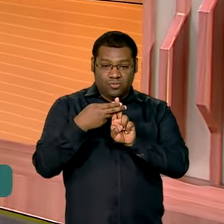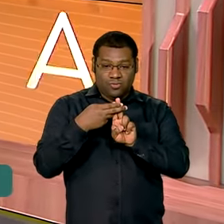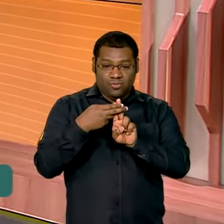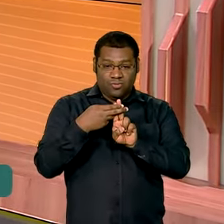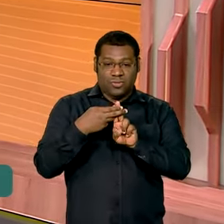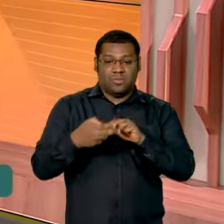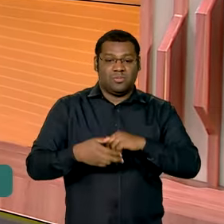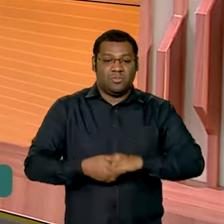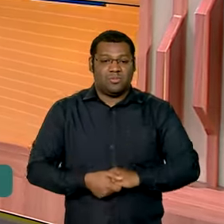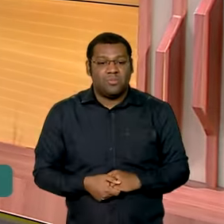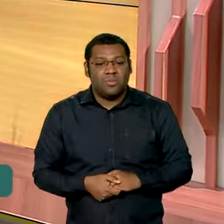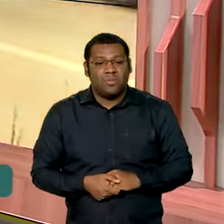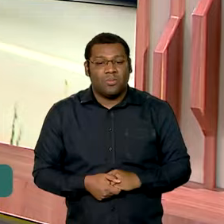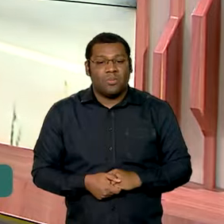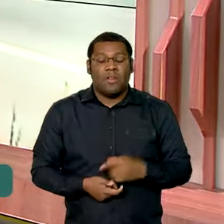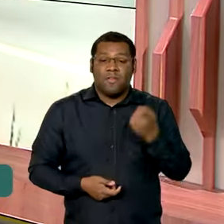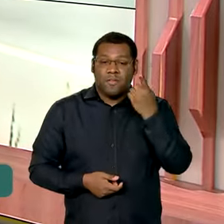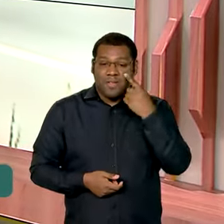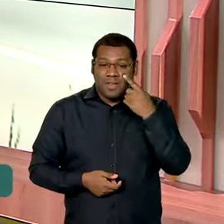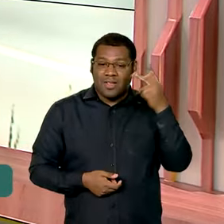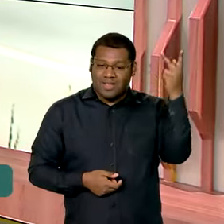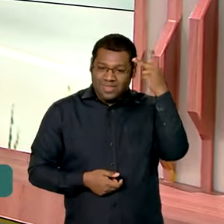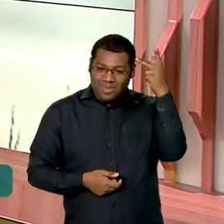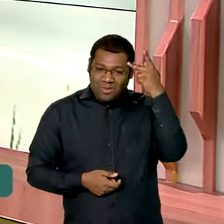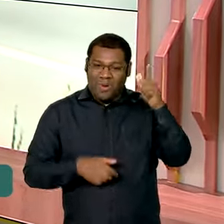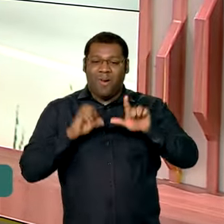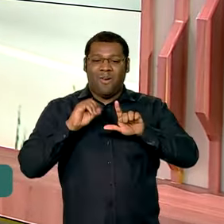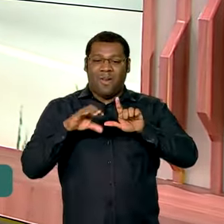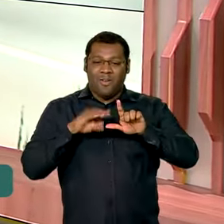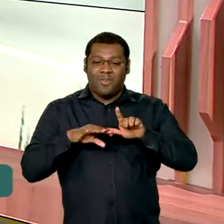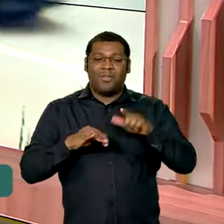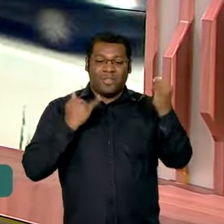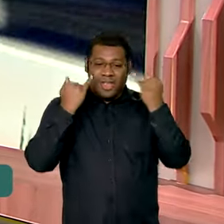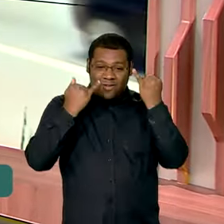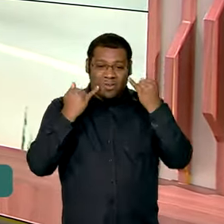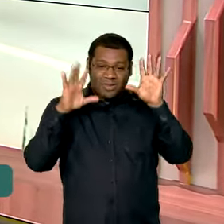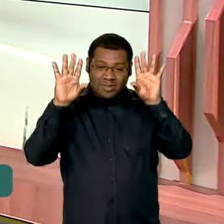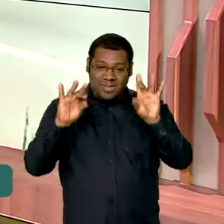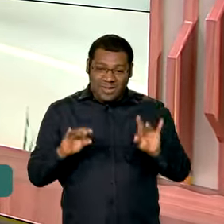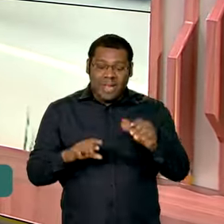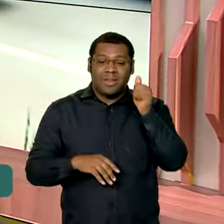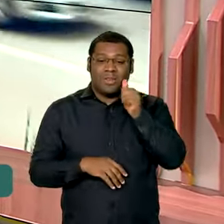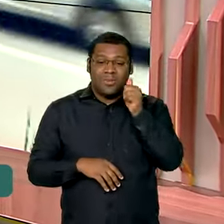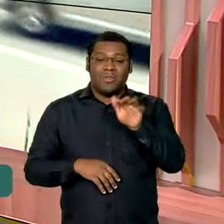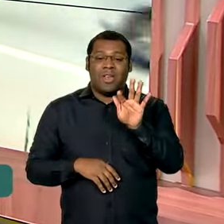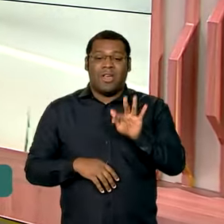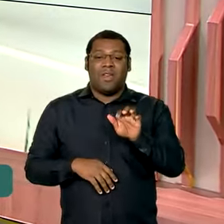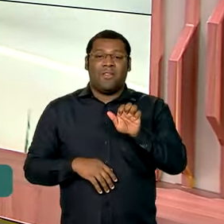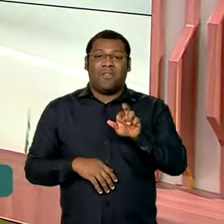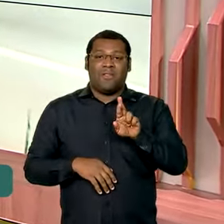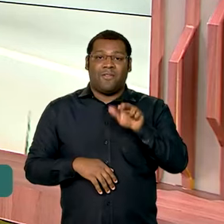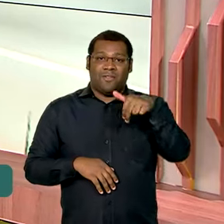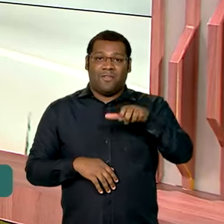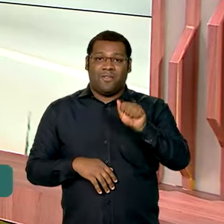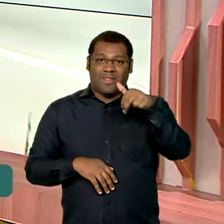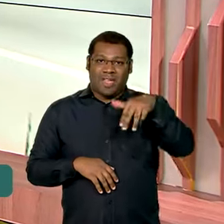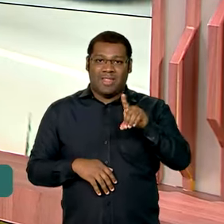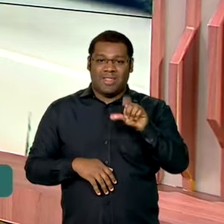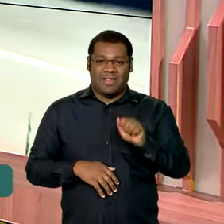prestados pelo SUS. Vamos a São Paulo, ao vivo, saber os detalhes com a repórter Fernanda Cruz. Bom dia, Fernanda.